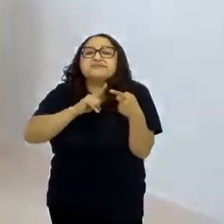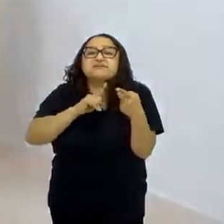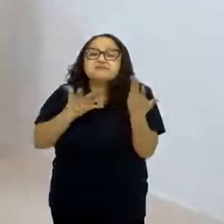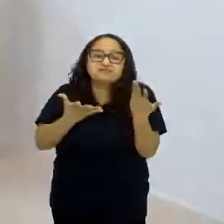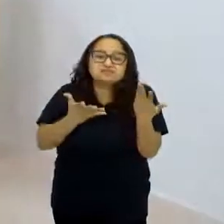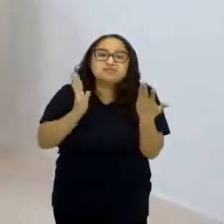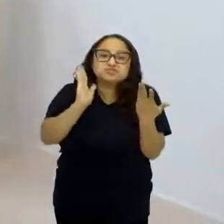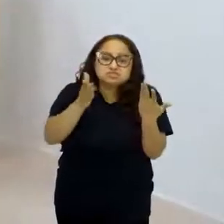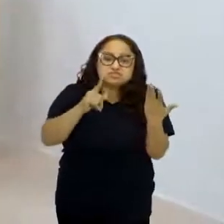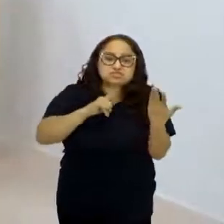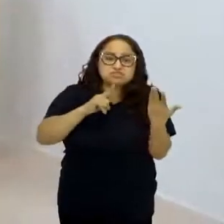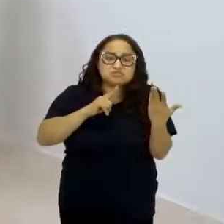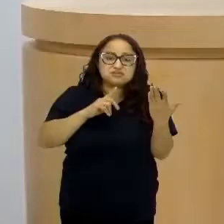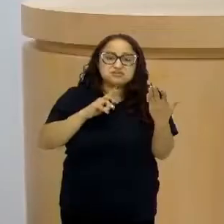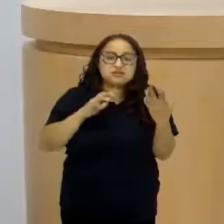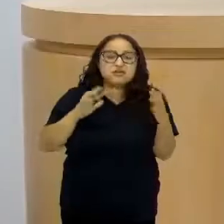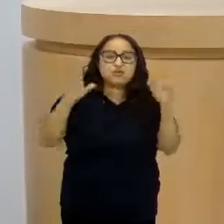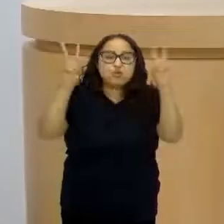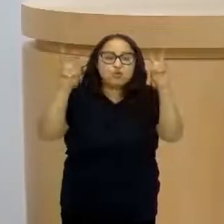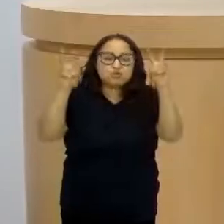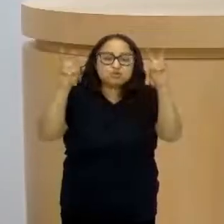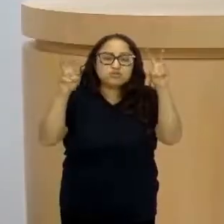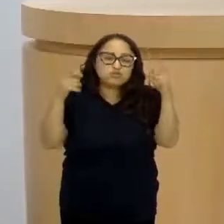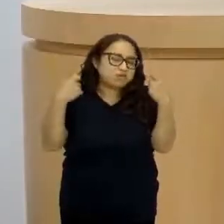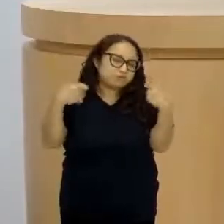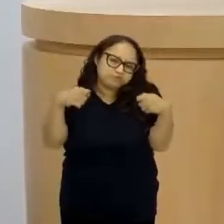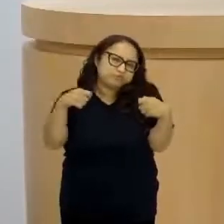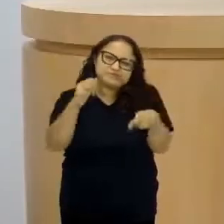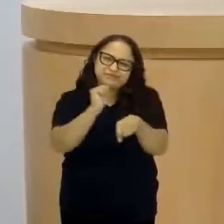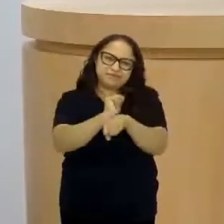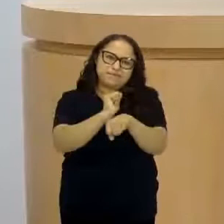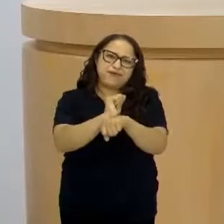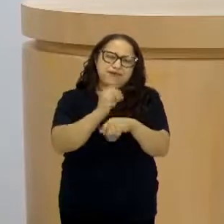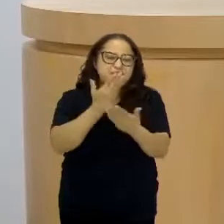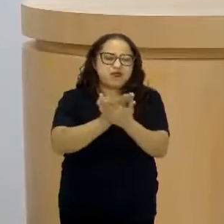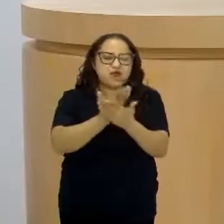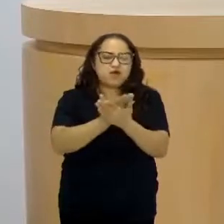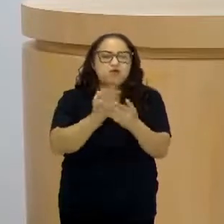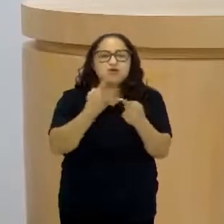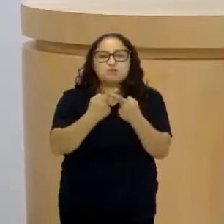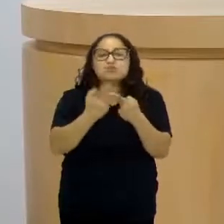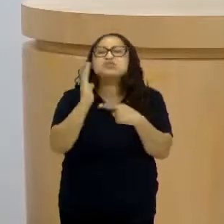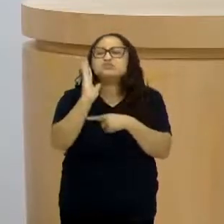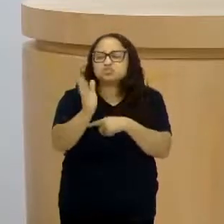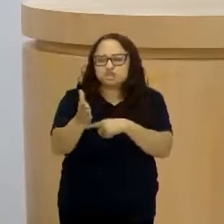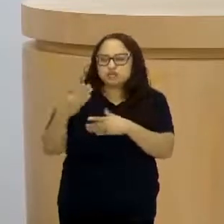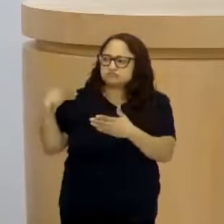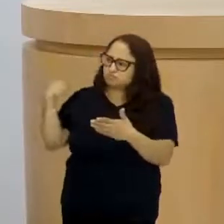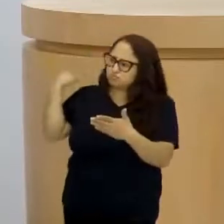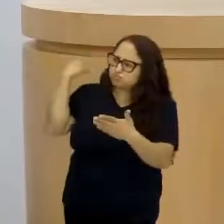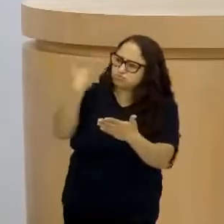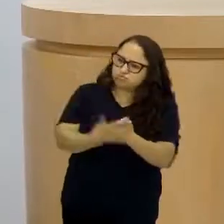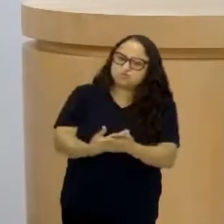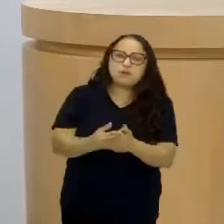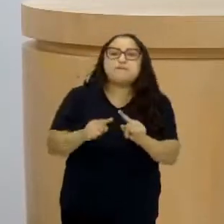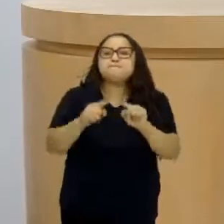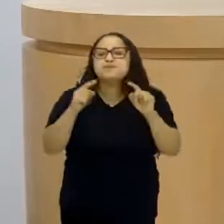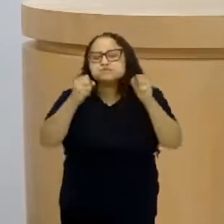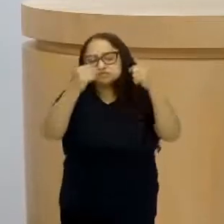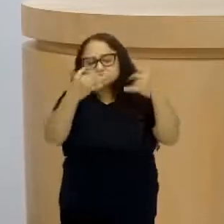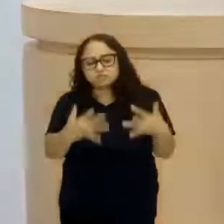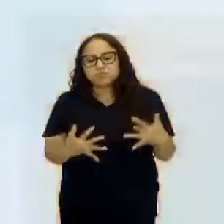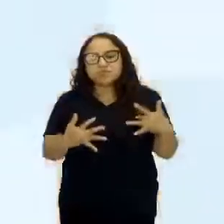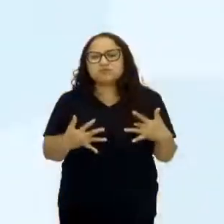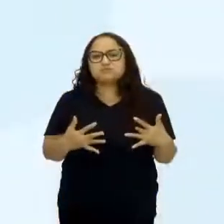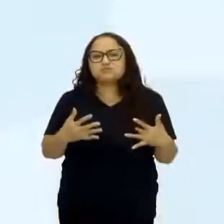já tem aí o tema do texto. Acho que não precisa parar a aula, porque a gente já vem trazendo o tema desde o começo, mas ele vem falando da